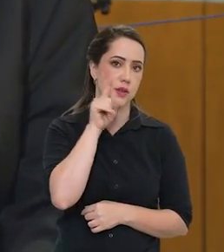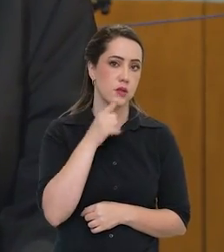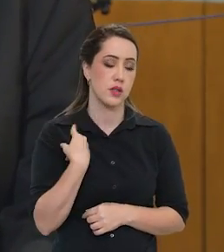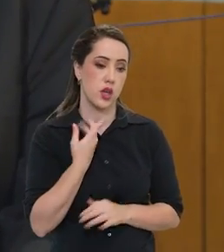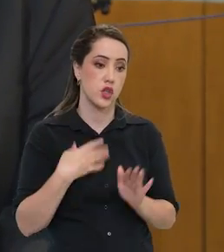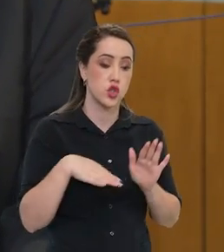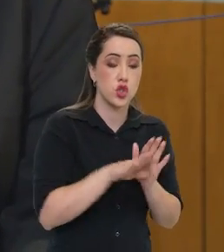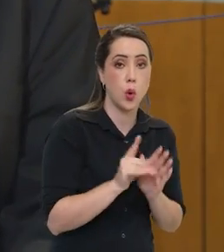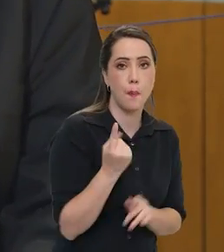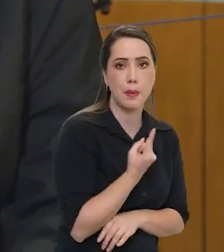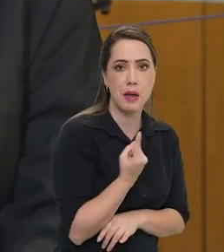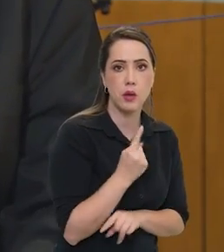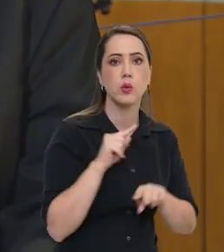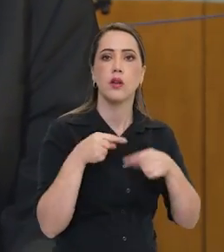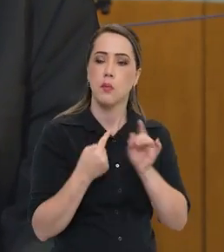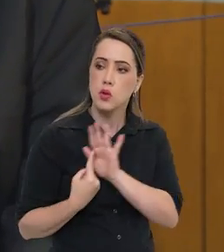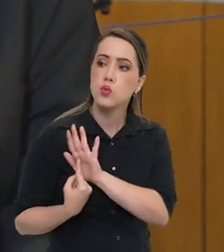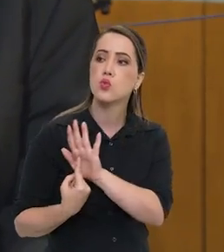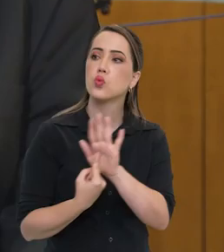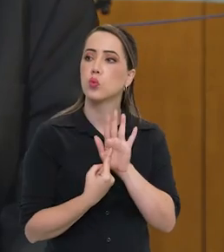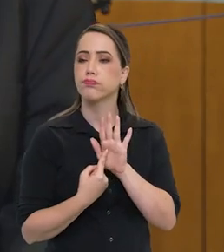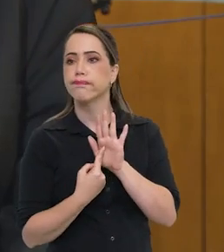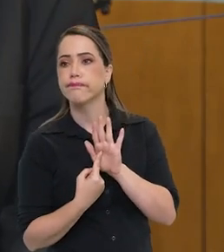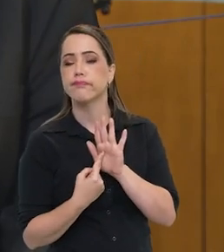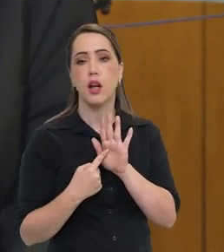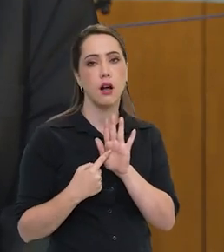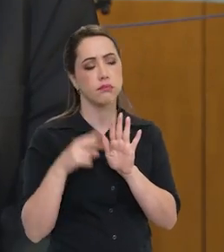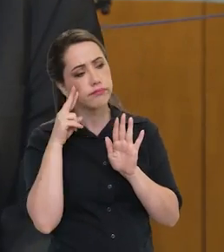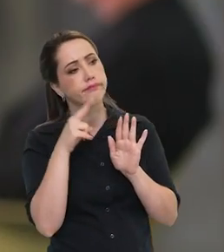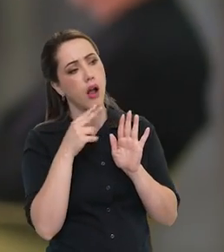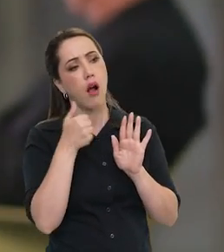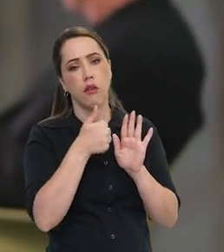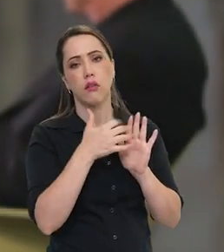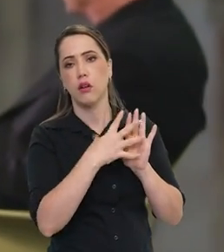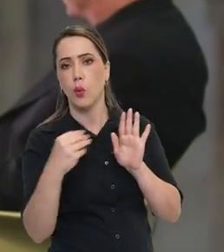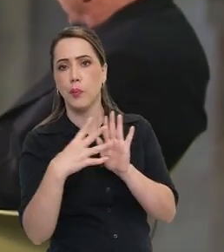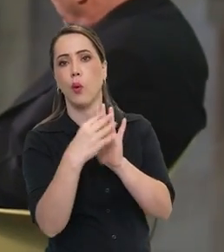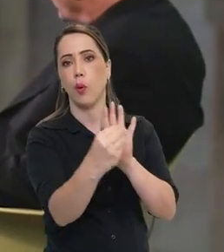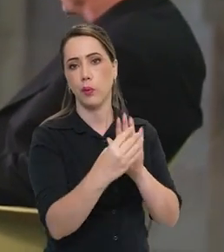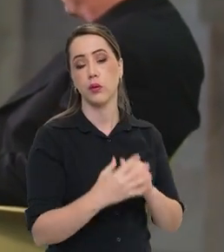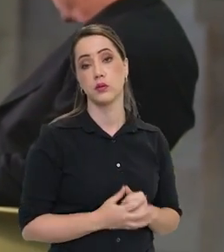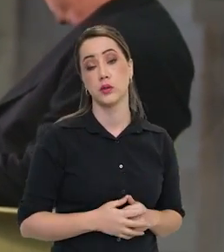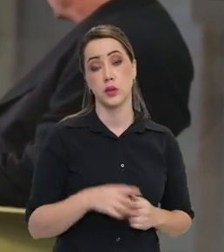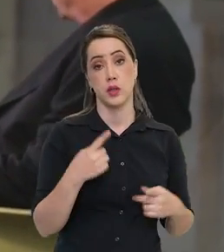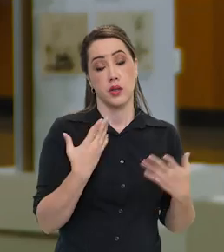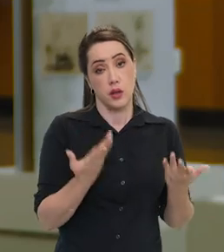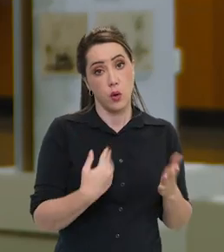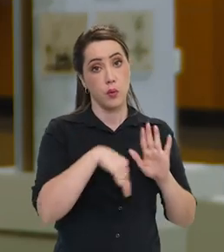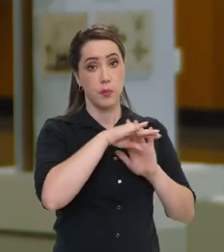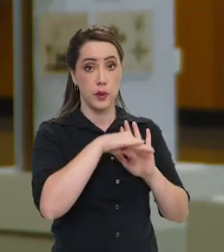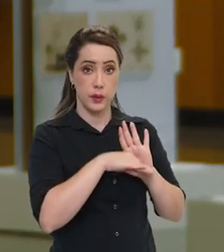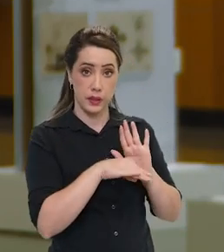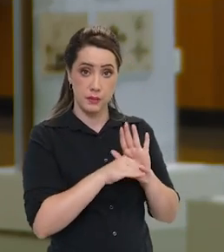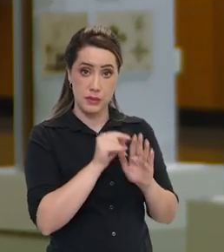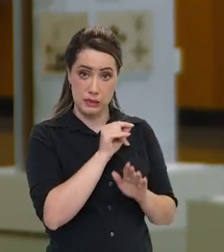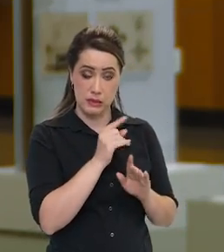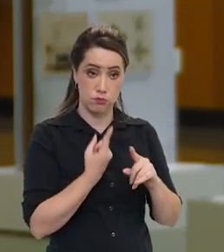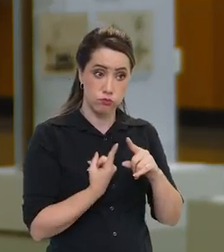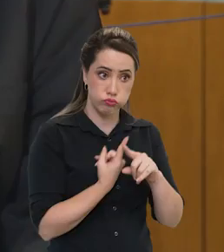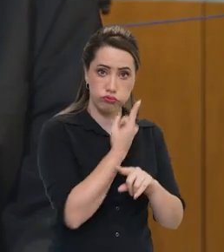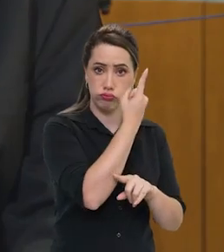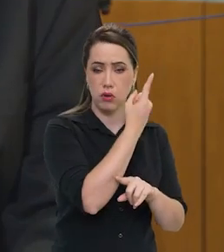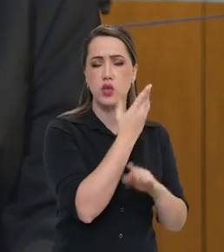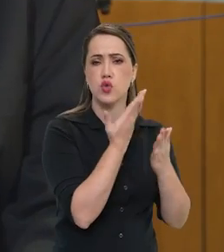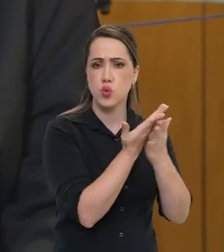chegamos primeiro, mostramos o caminho e eles nos seguiram. O programa espacial é muito importante para o Brasil, por causa do